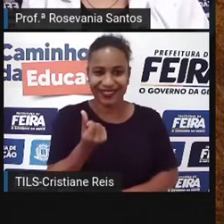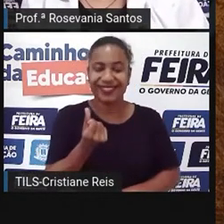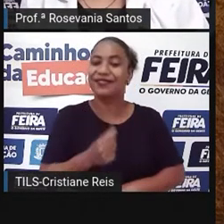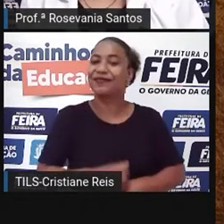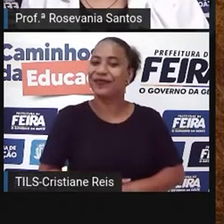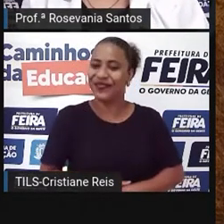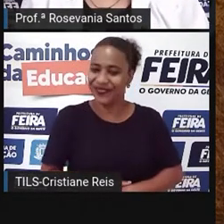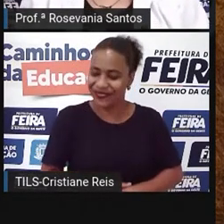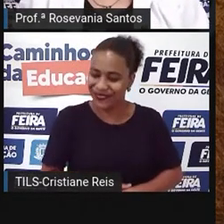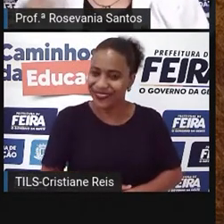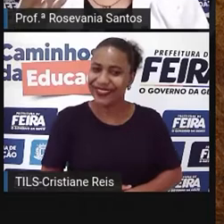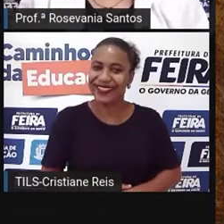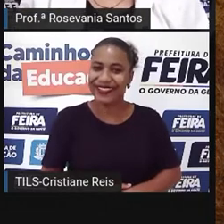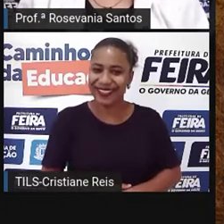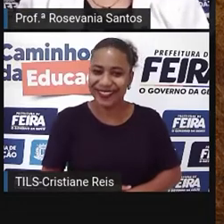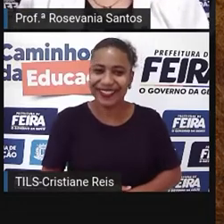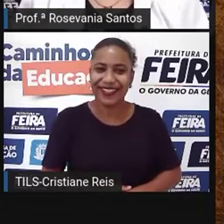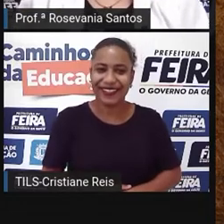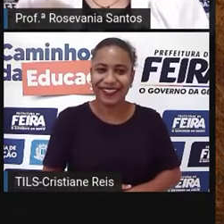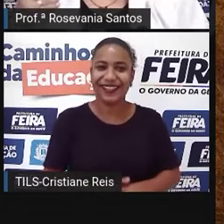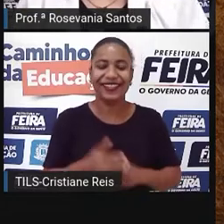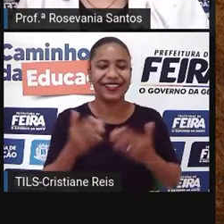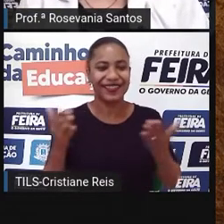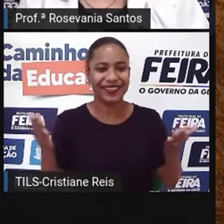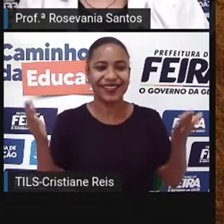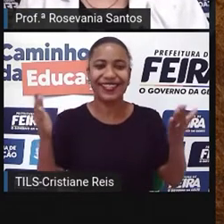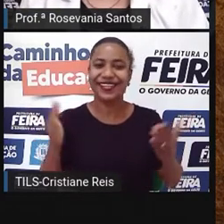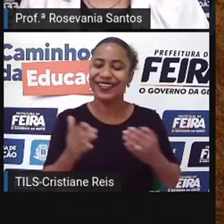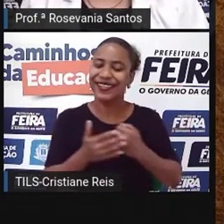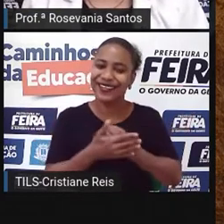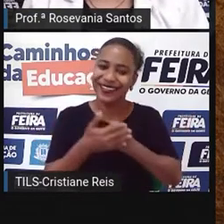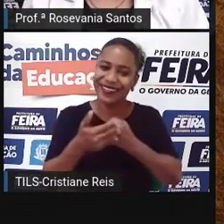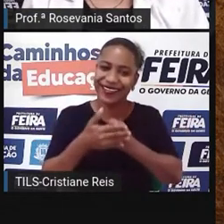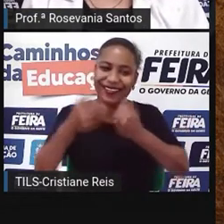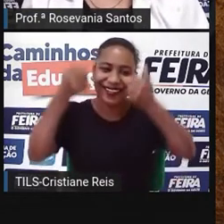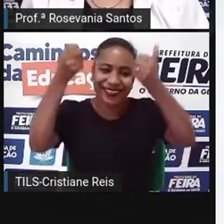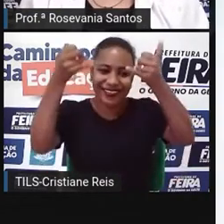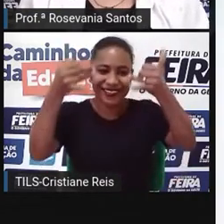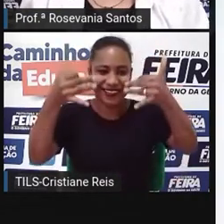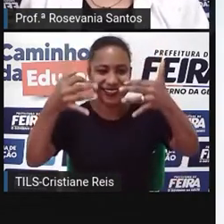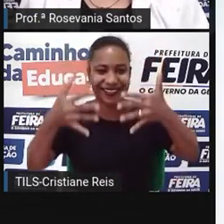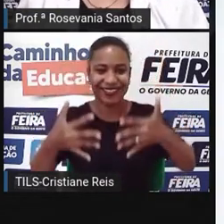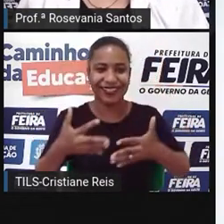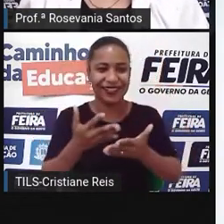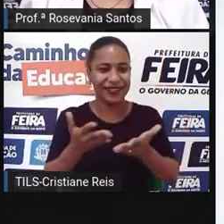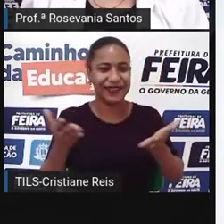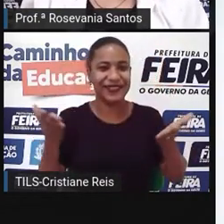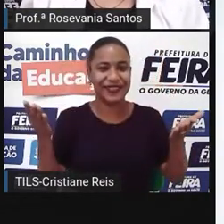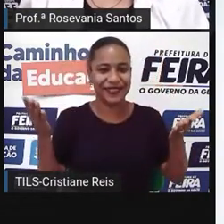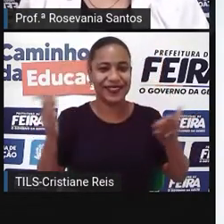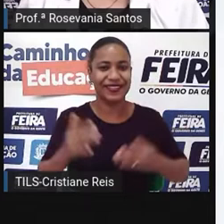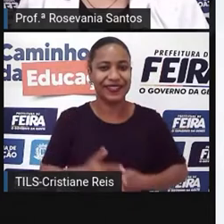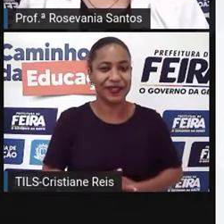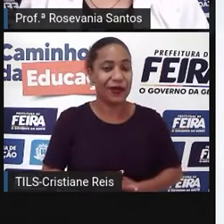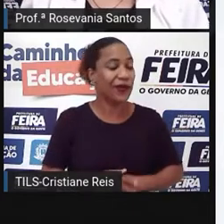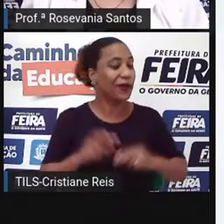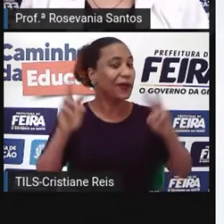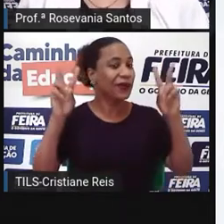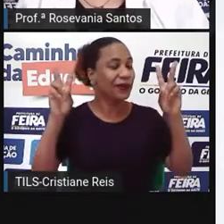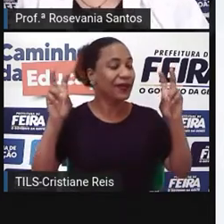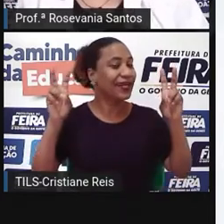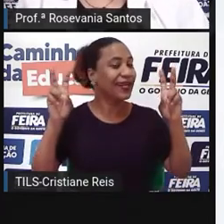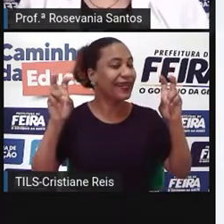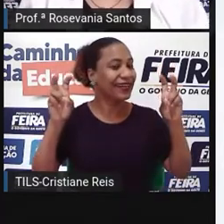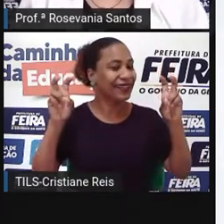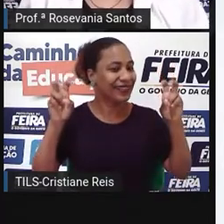sexta aula e, claro, né? Feita com muito carinho para vocês, né? Então, né? O tema da aula de hoje,